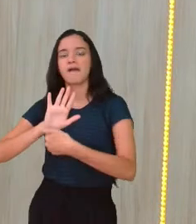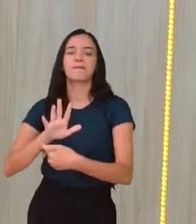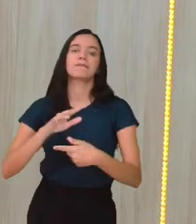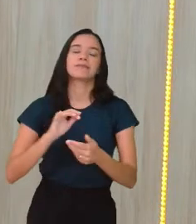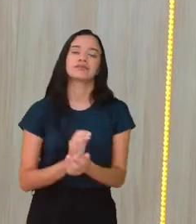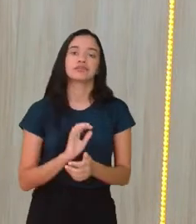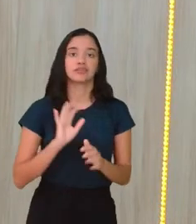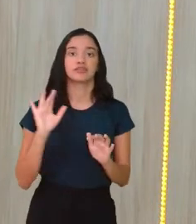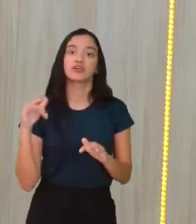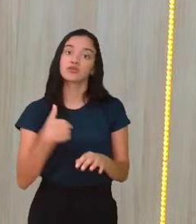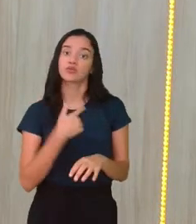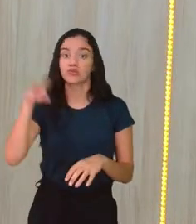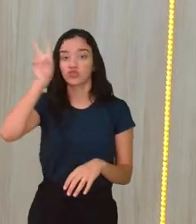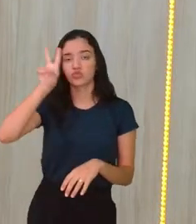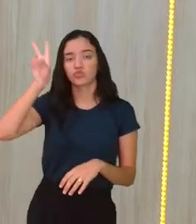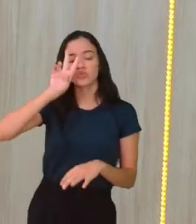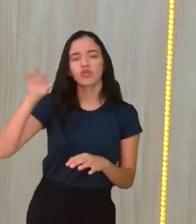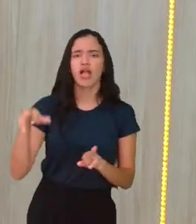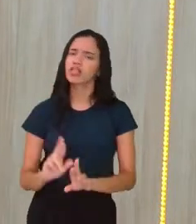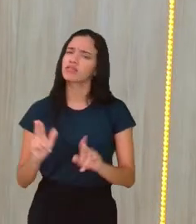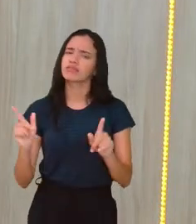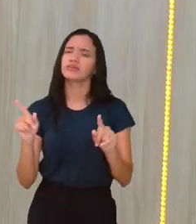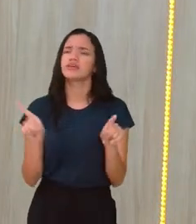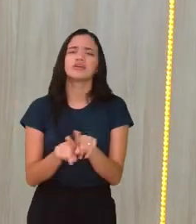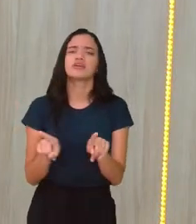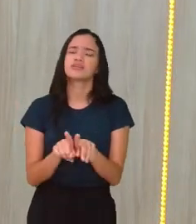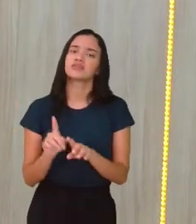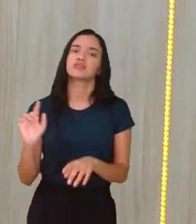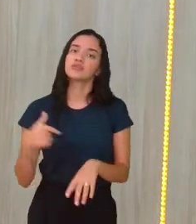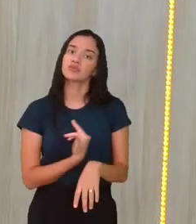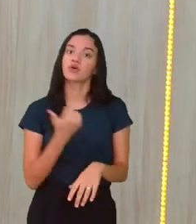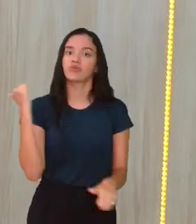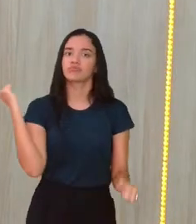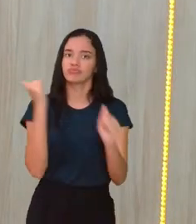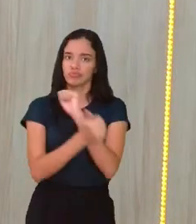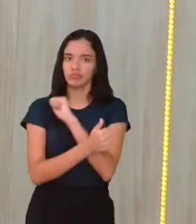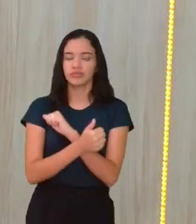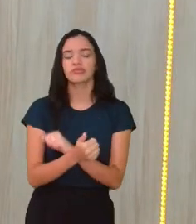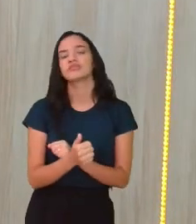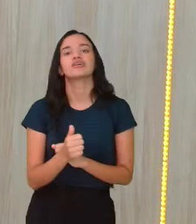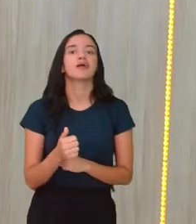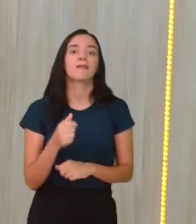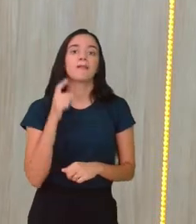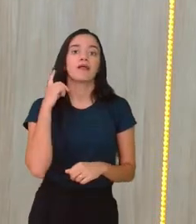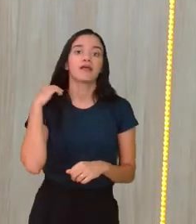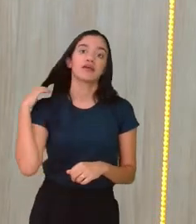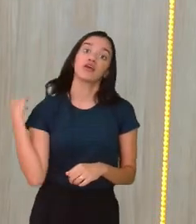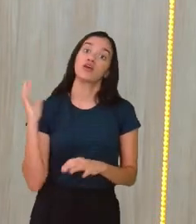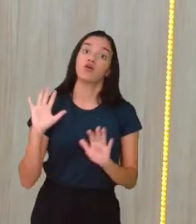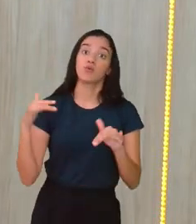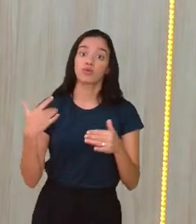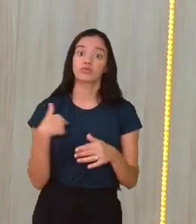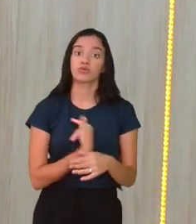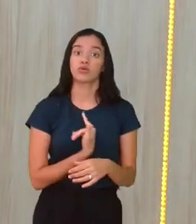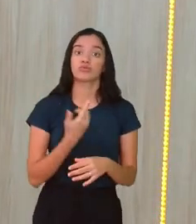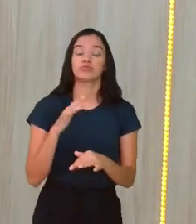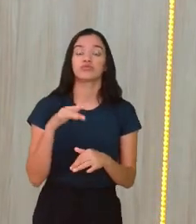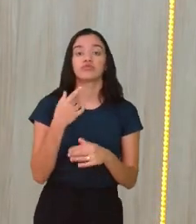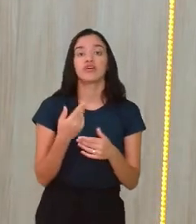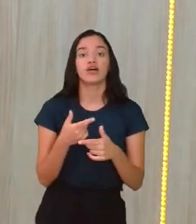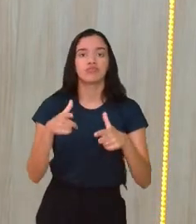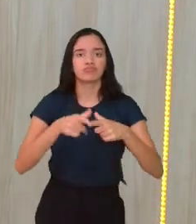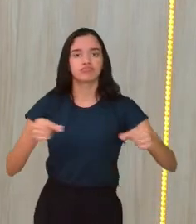essência e não poderia ser diferente aí dentro do nosso esporte, né? Então, quando a gente fala aí de China,